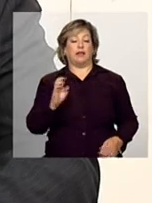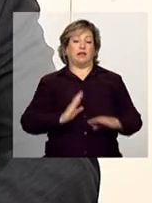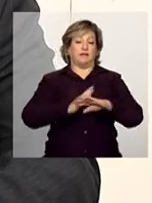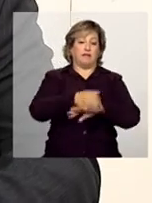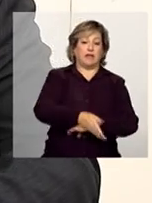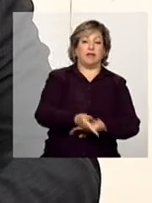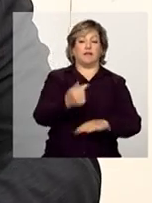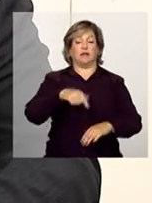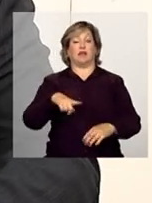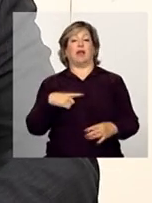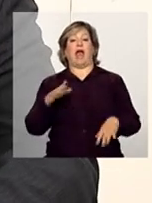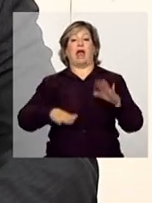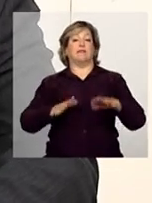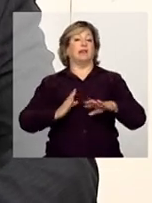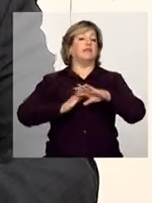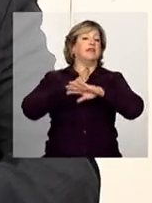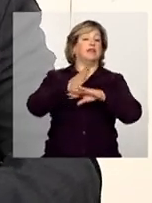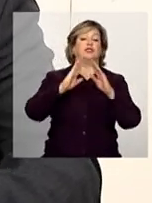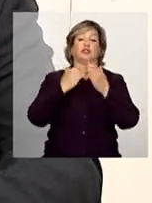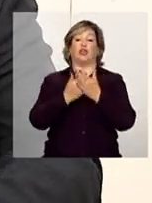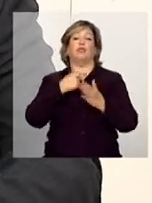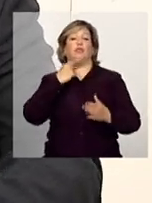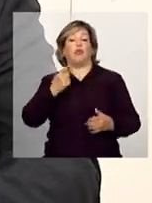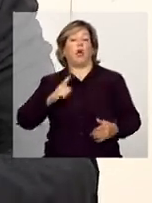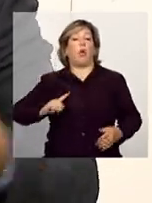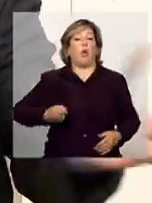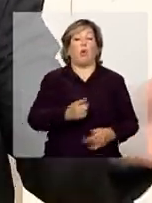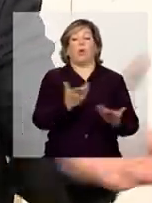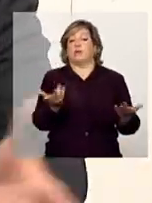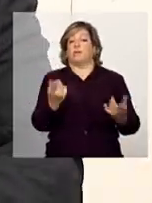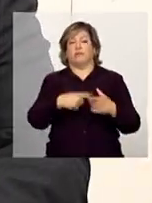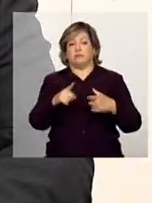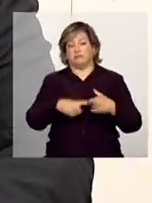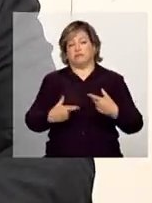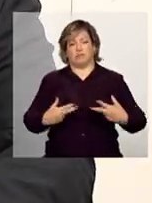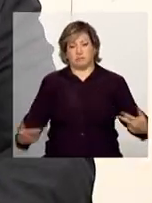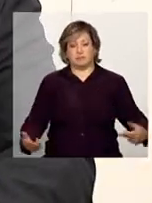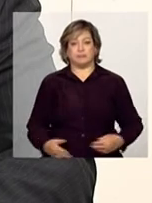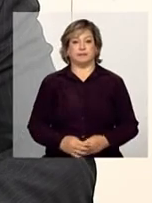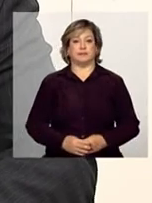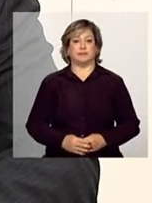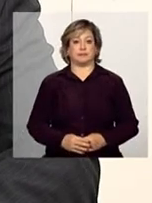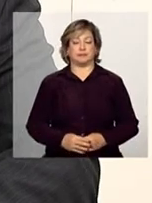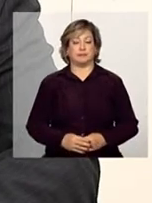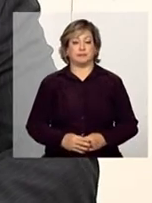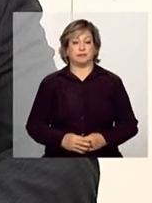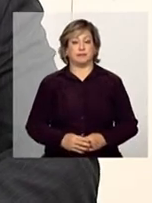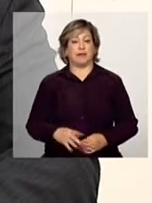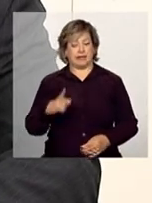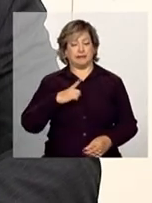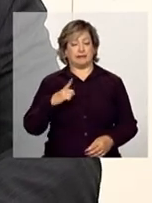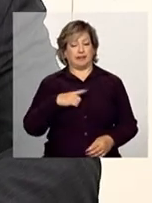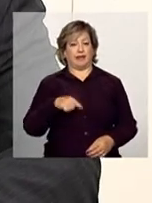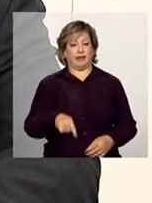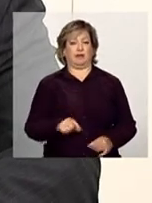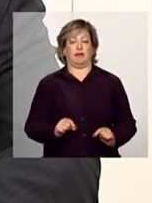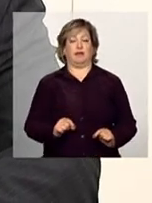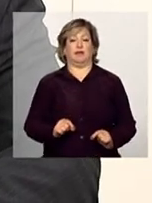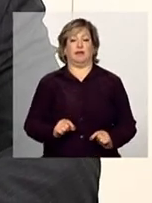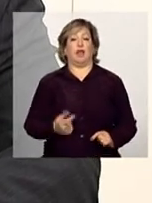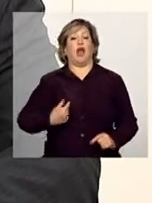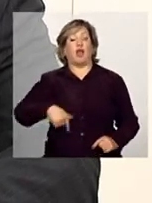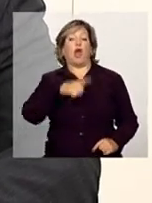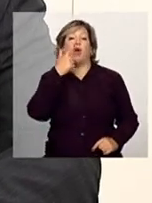falta de acesso à escola, enfim, há isso aí. E a gente consegue captar